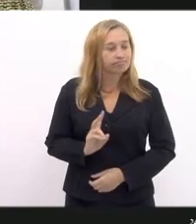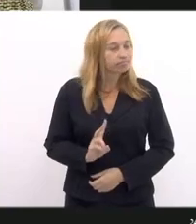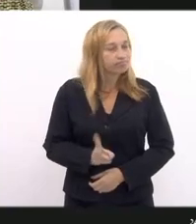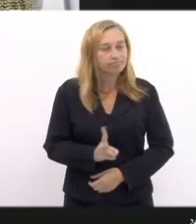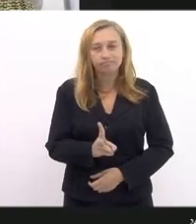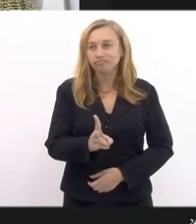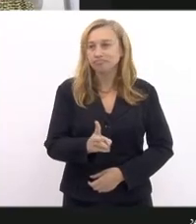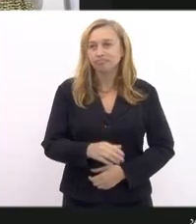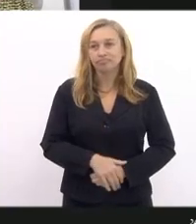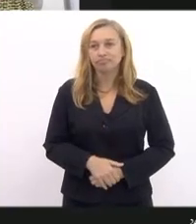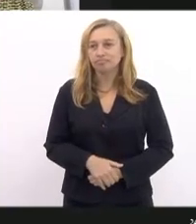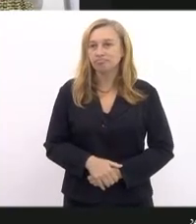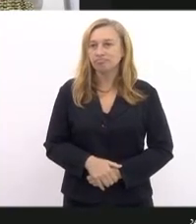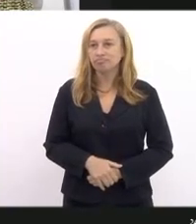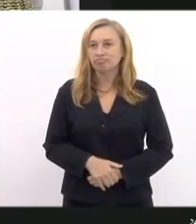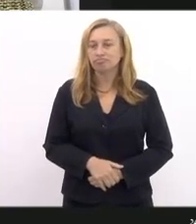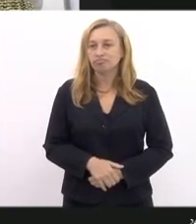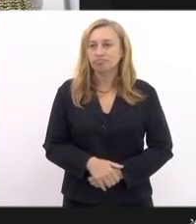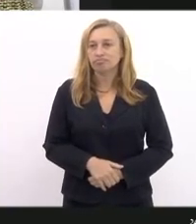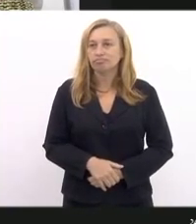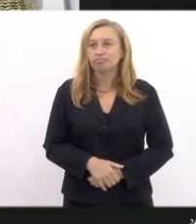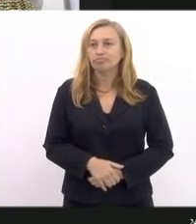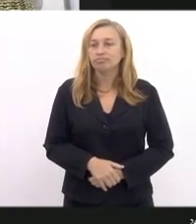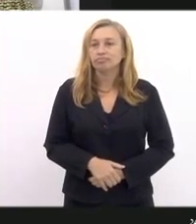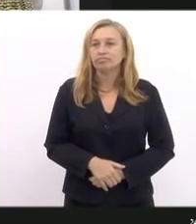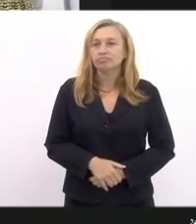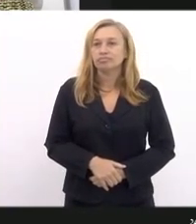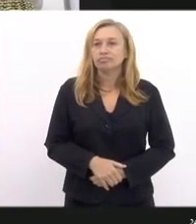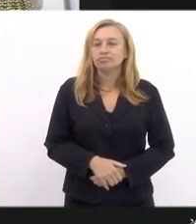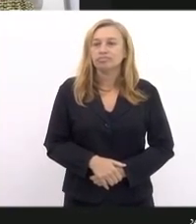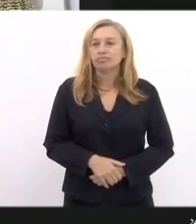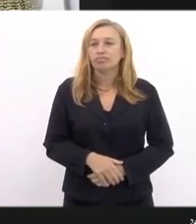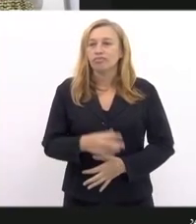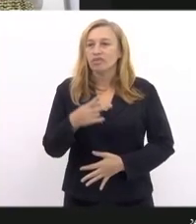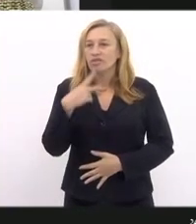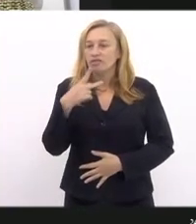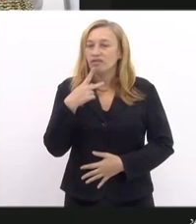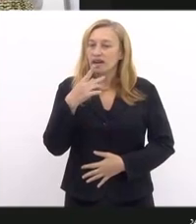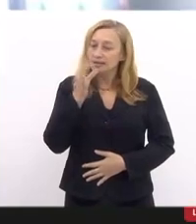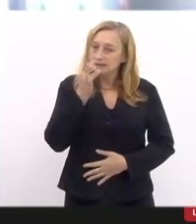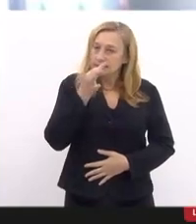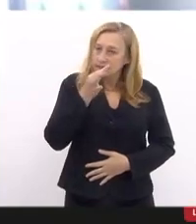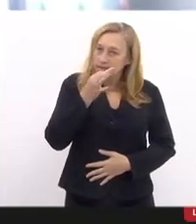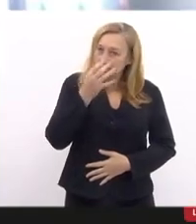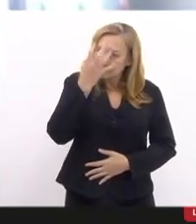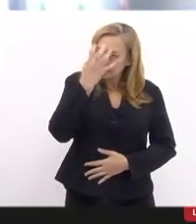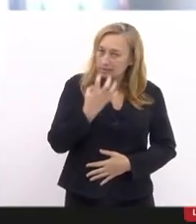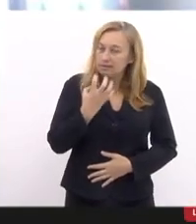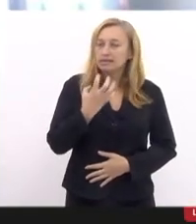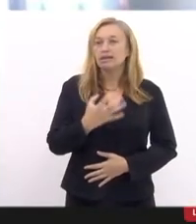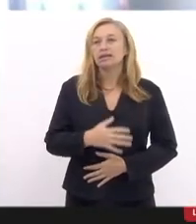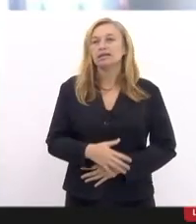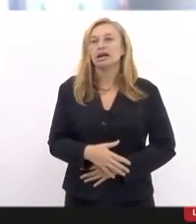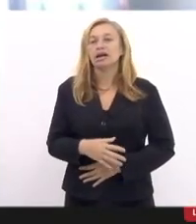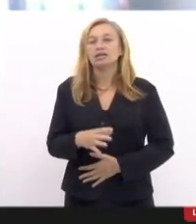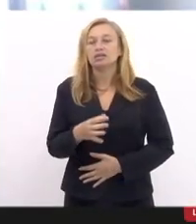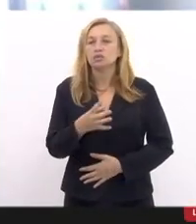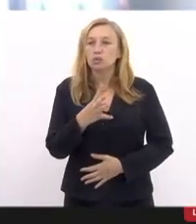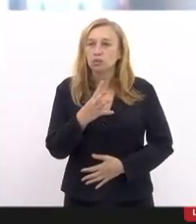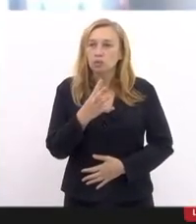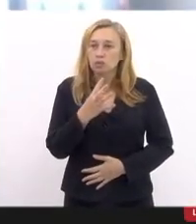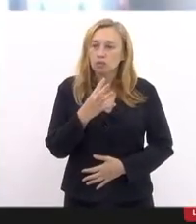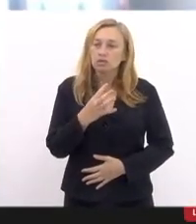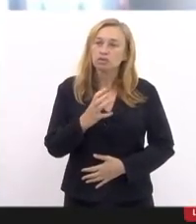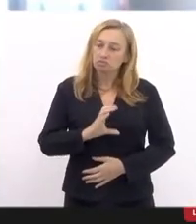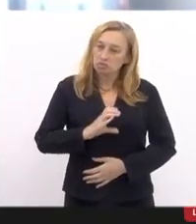você não passa raiva nenhuma, você passa indignação, você passa conhecimento e você passa